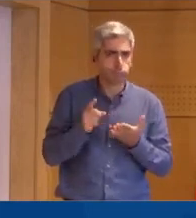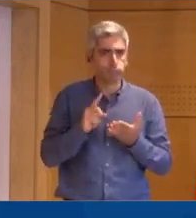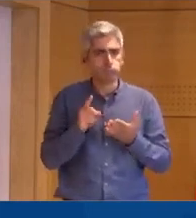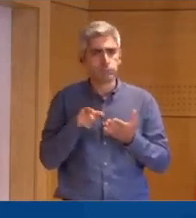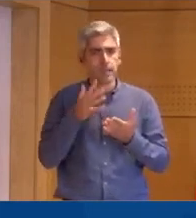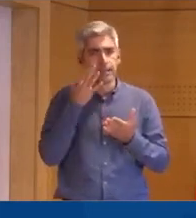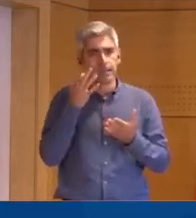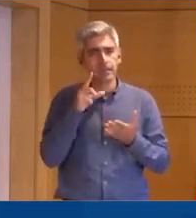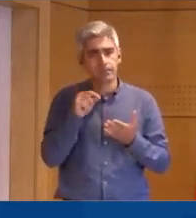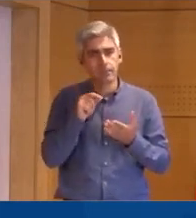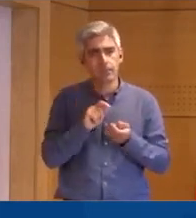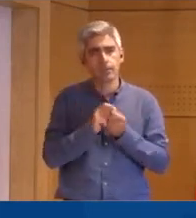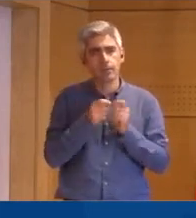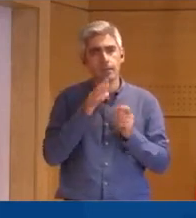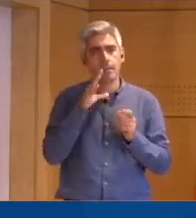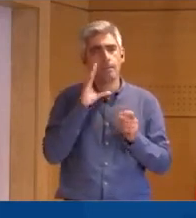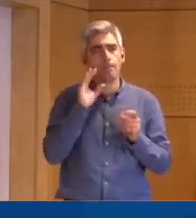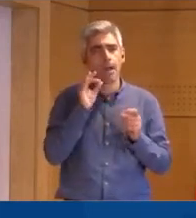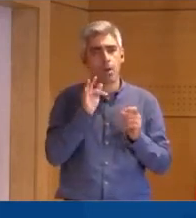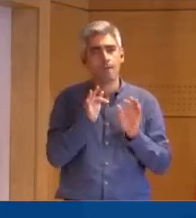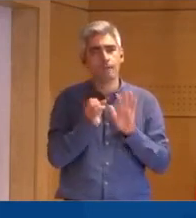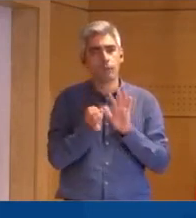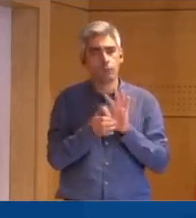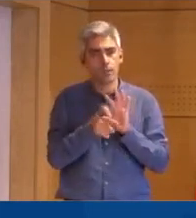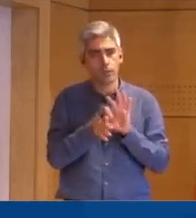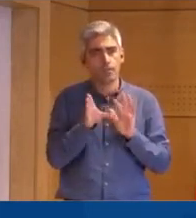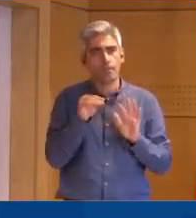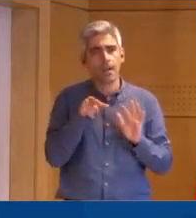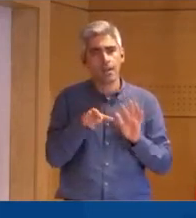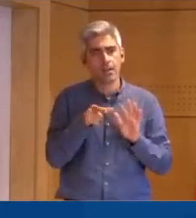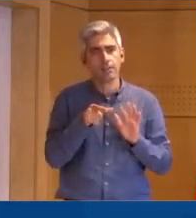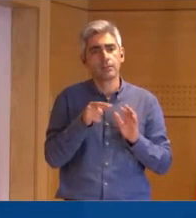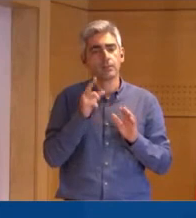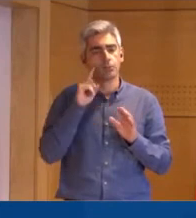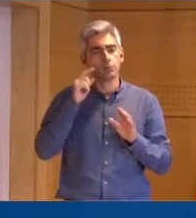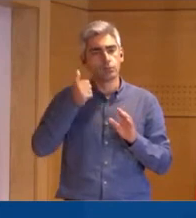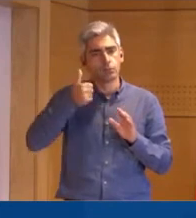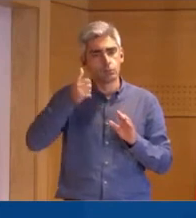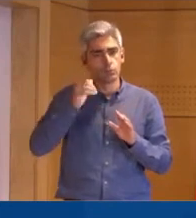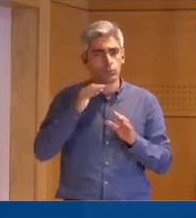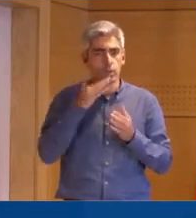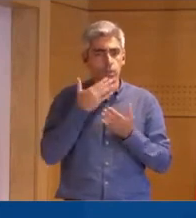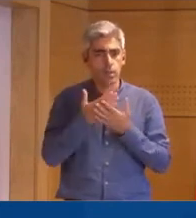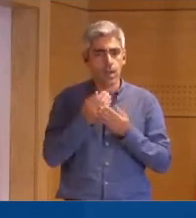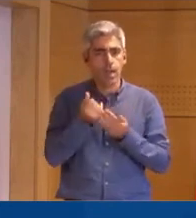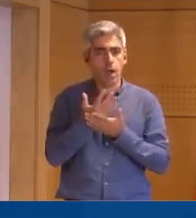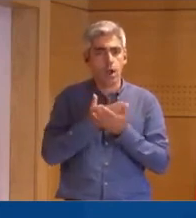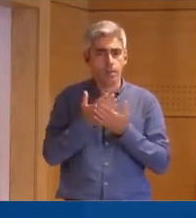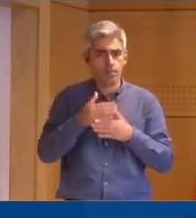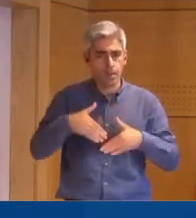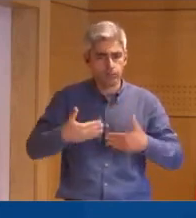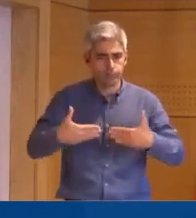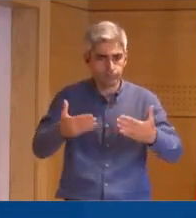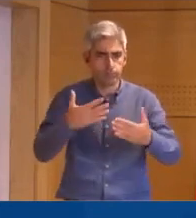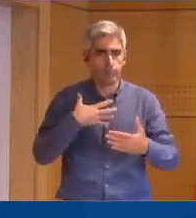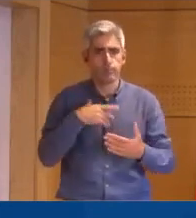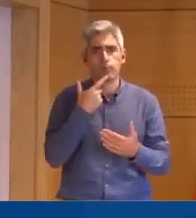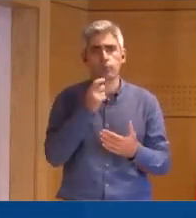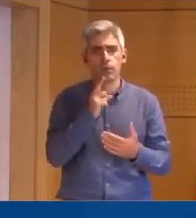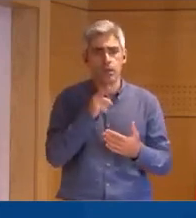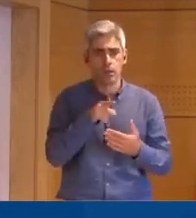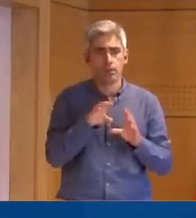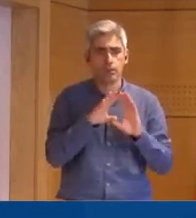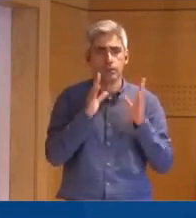nessa tentativa também de tornar o Banco de Fomento mais fulcral também para dinamizar a economia portuguesa. Queria deixar a pergunta